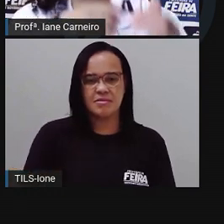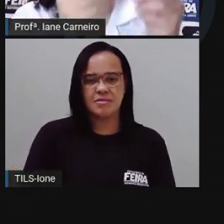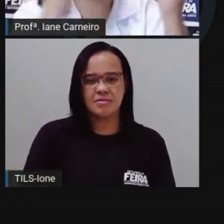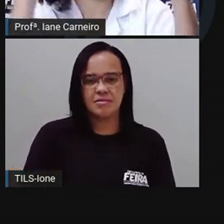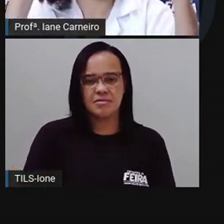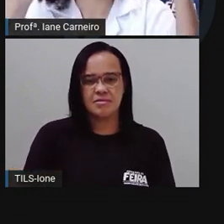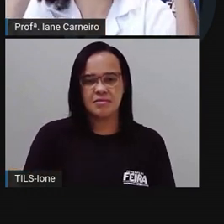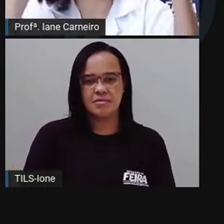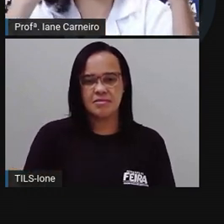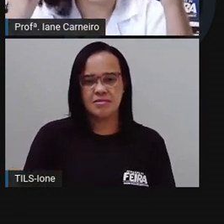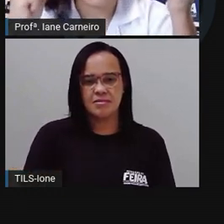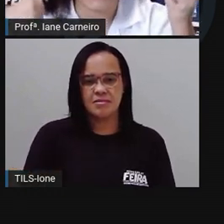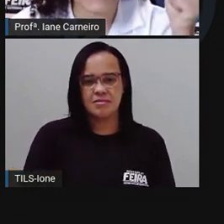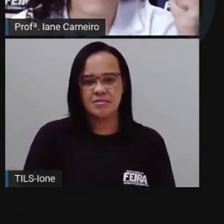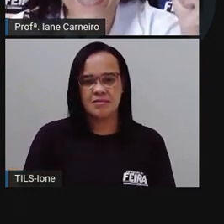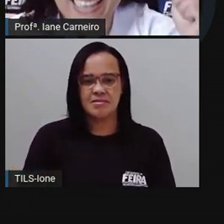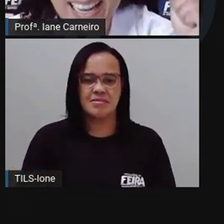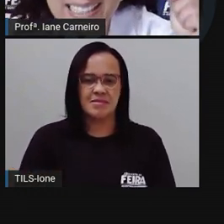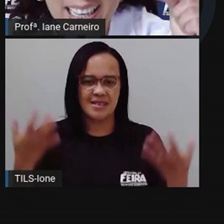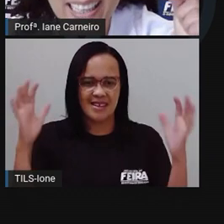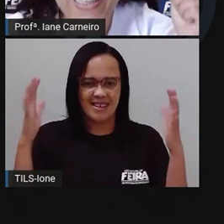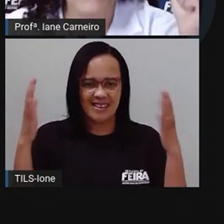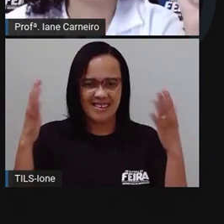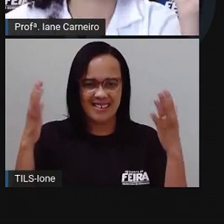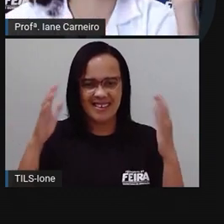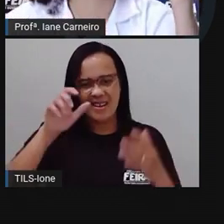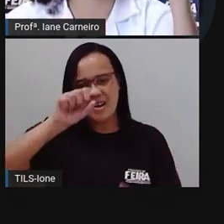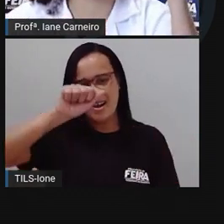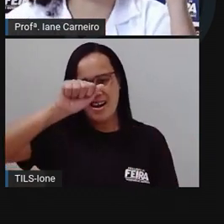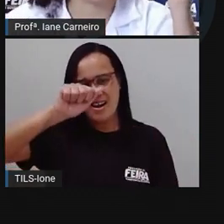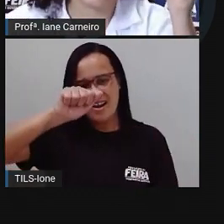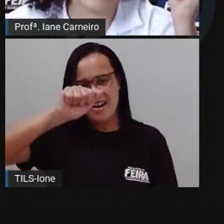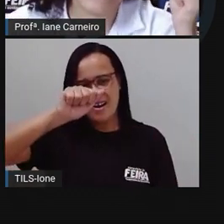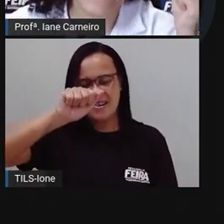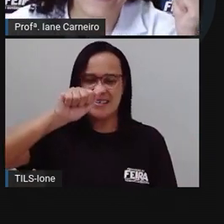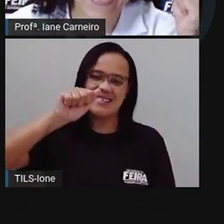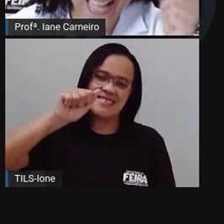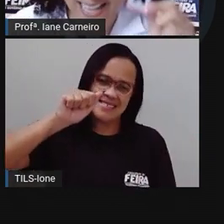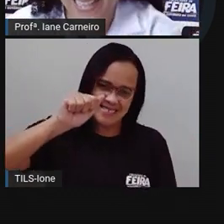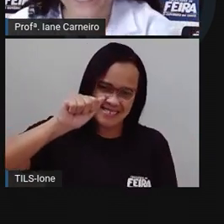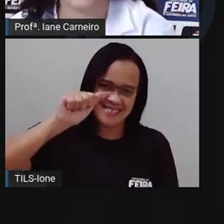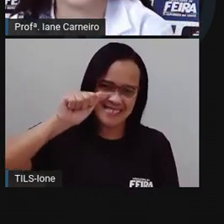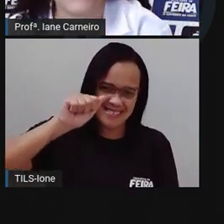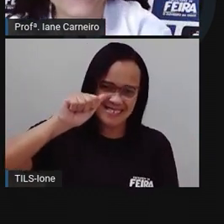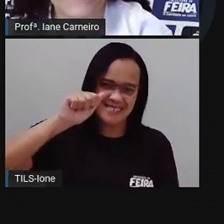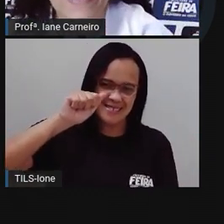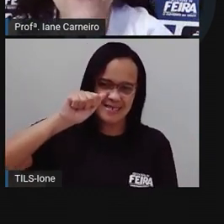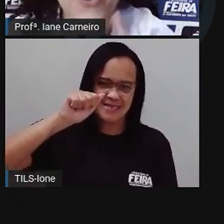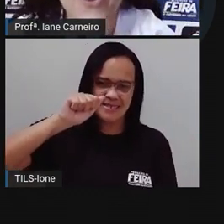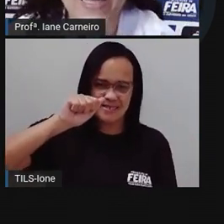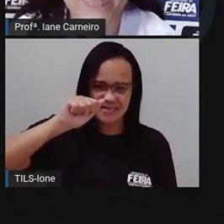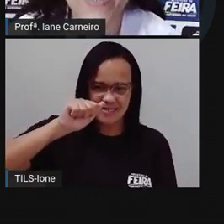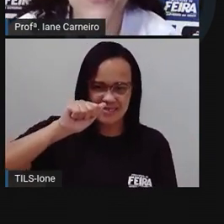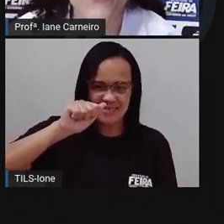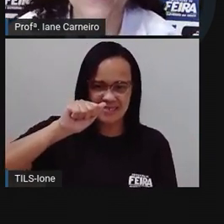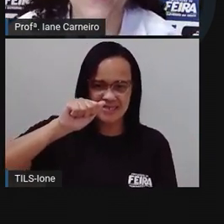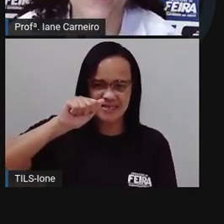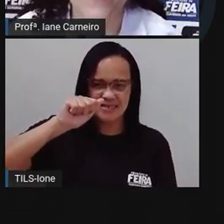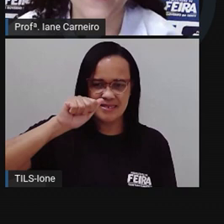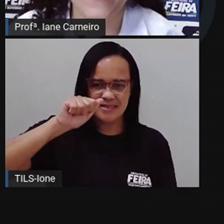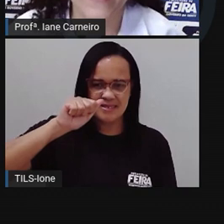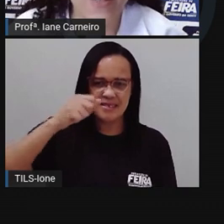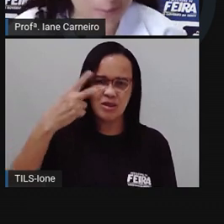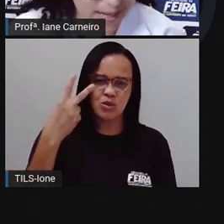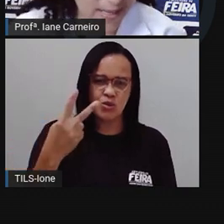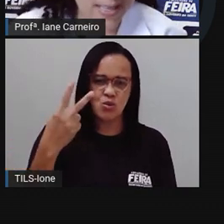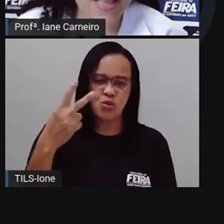Ah, esse tem. Que letra é essa? A letra A. Tem a letra A. Vou colocar aqui. Tem duas, ó.